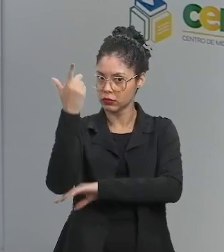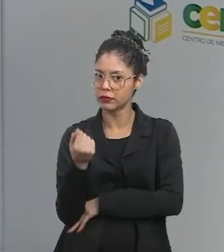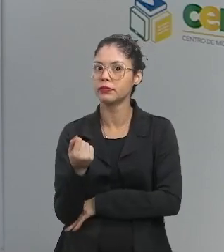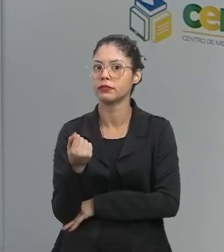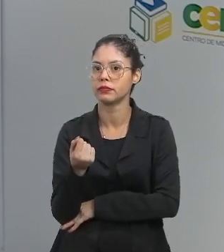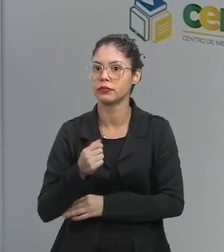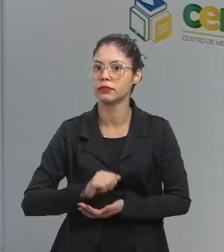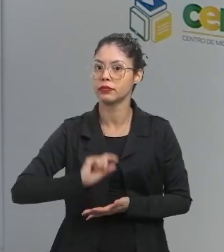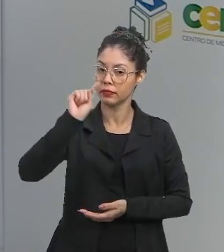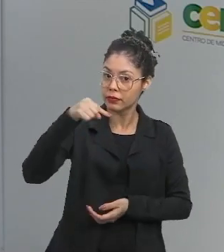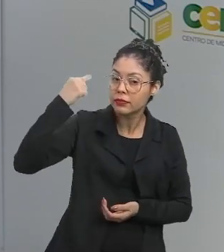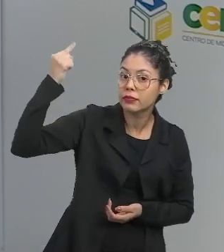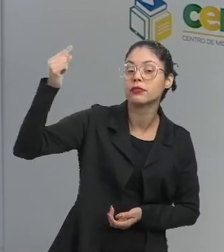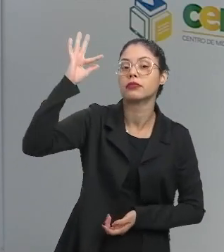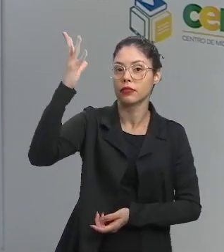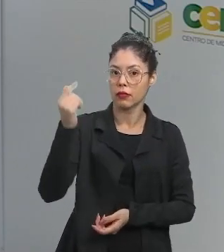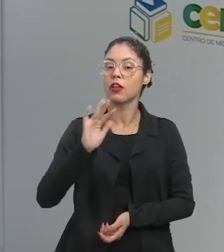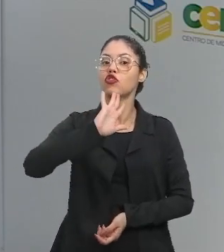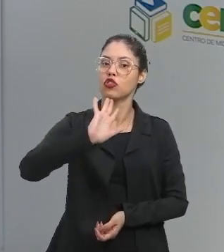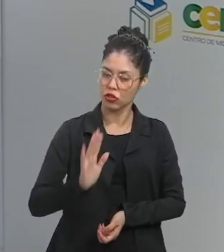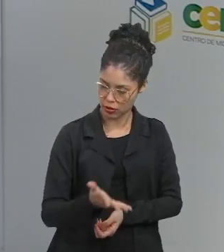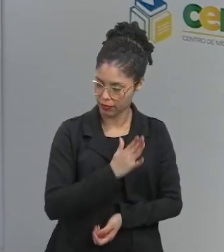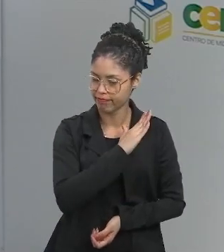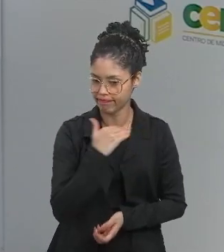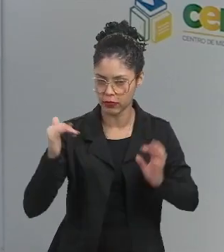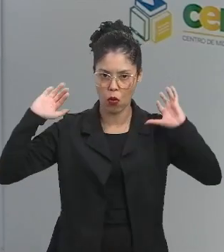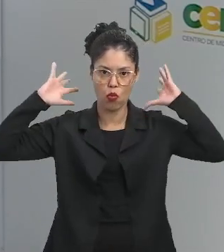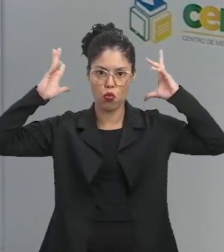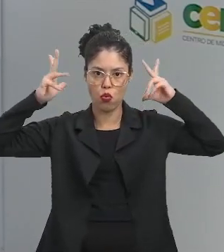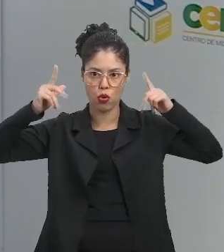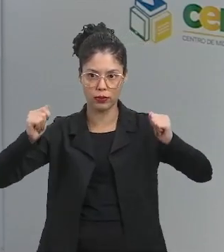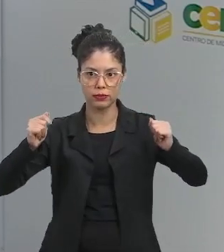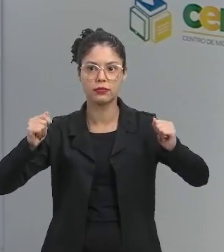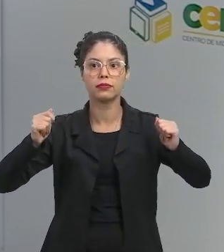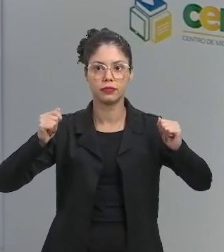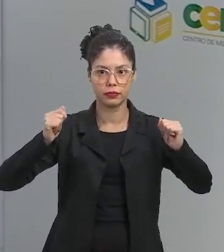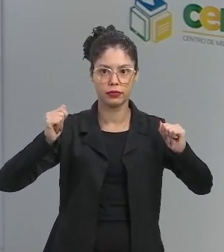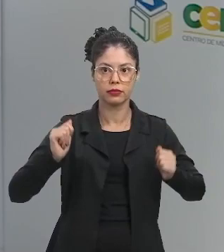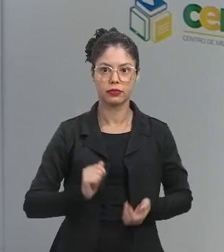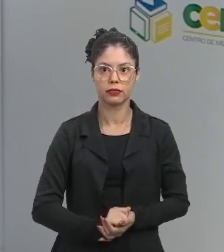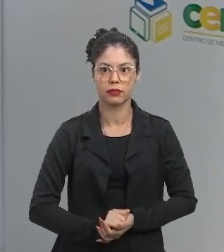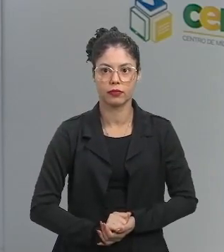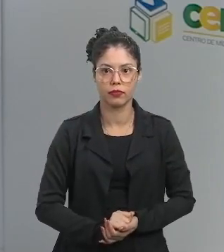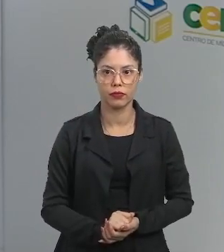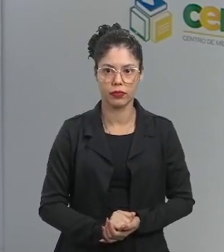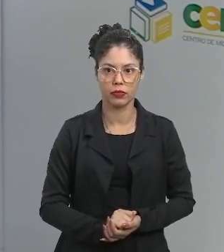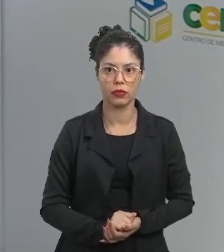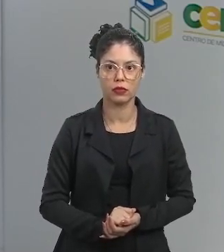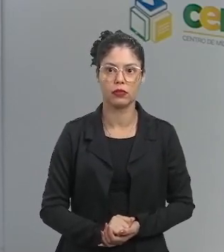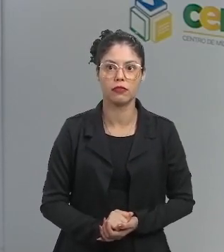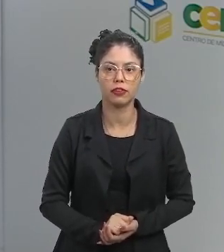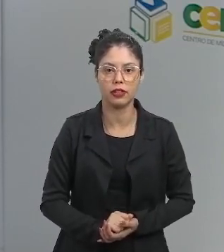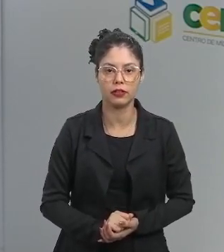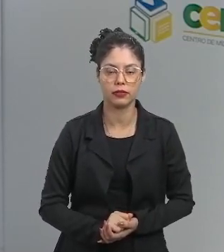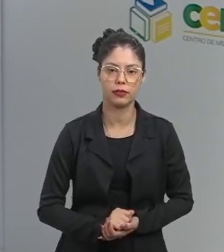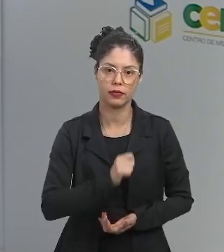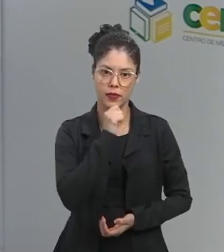E lá na África, eles já matam leões, que é o felídeo